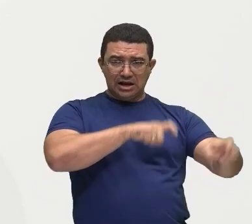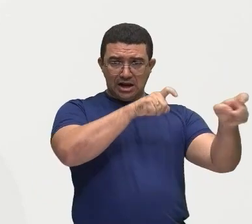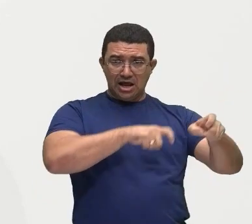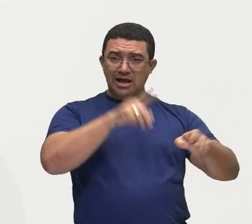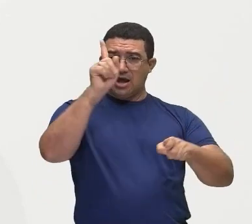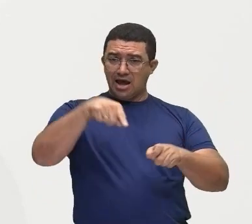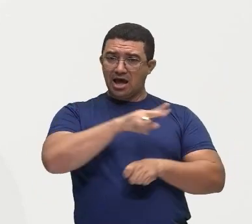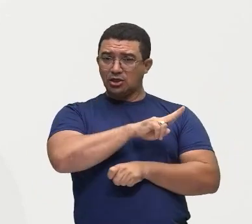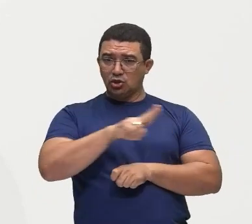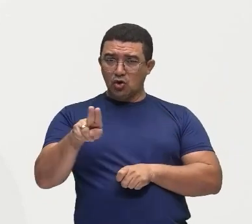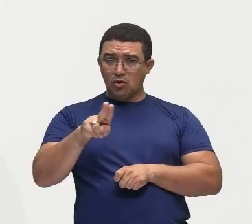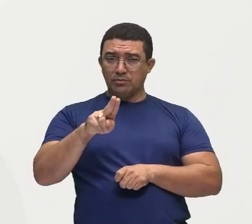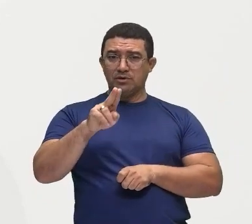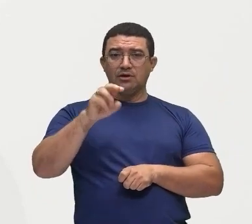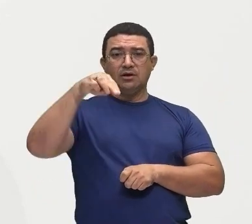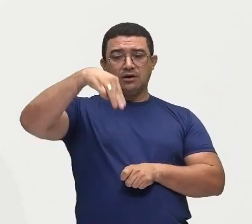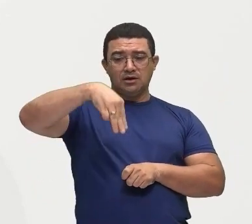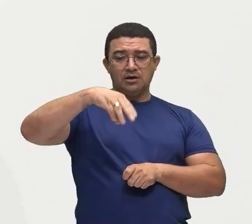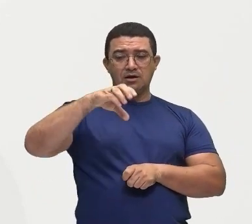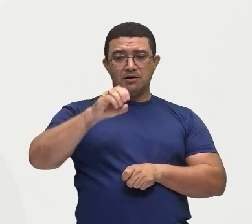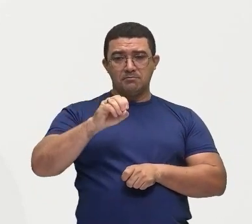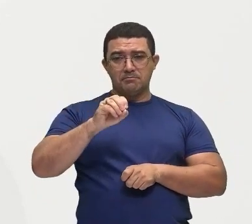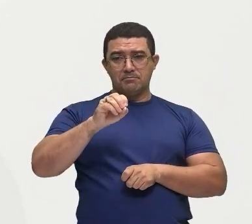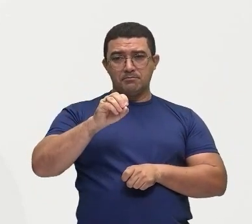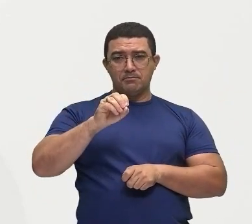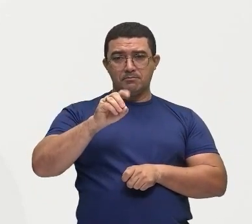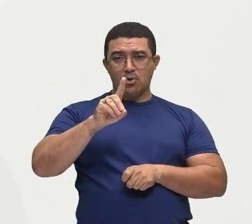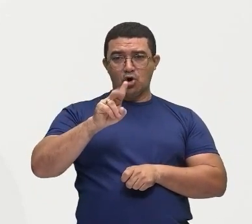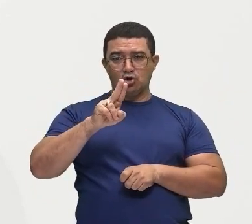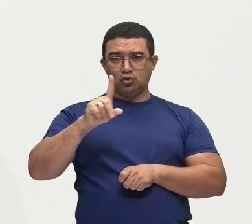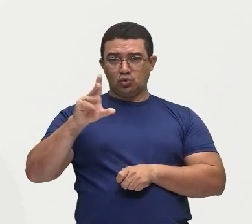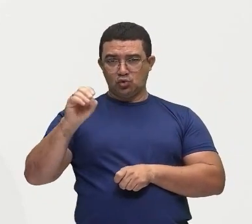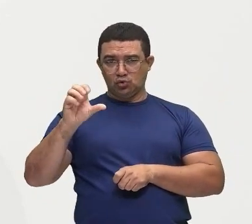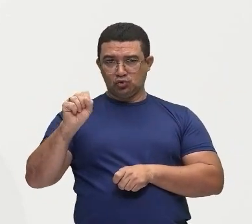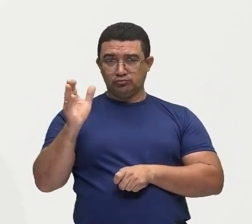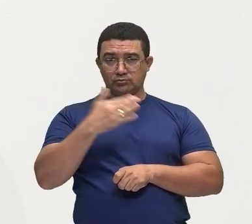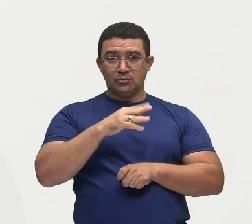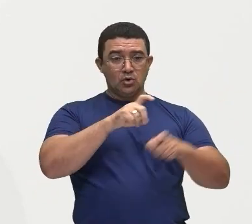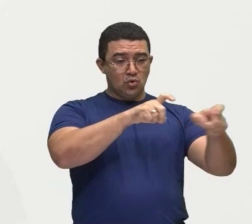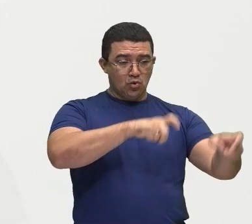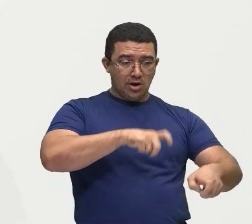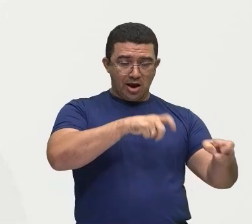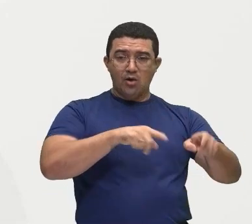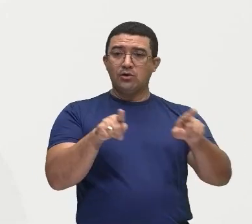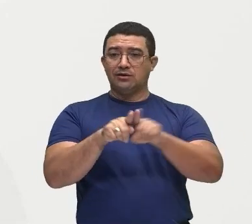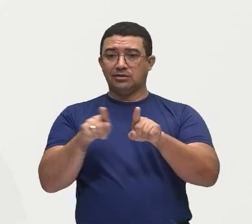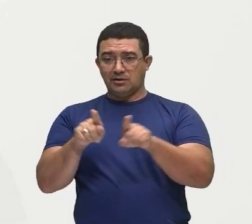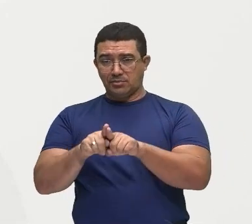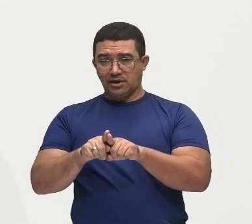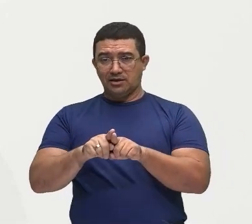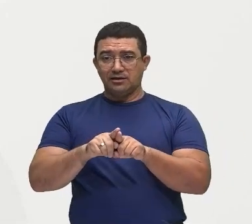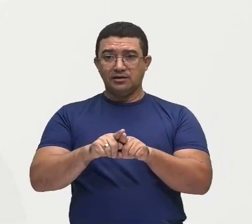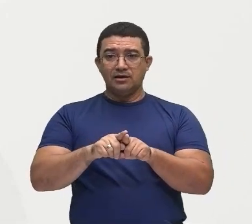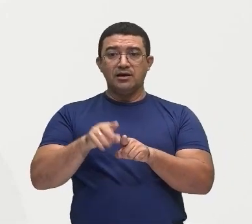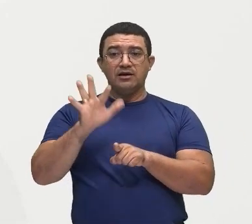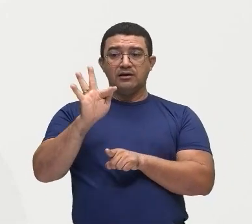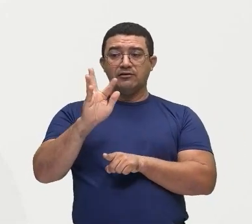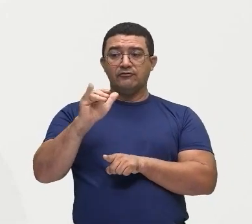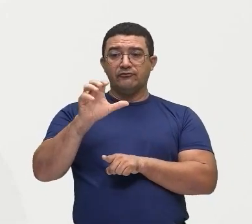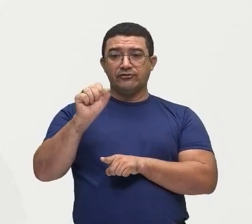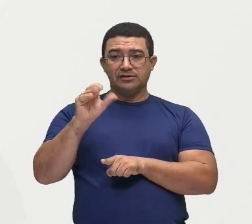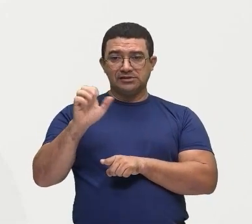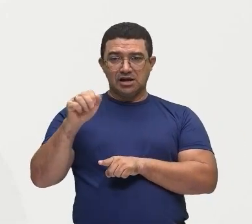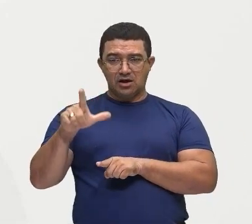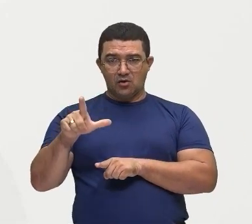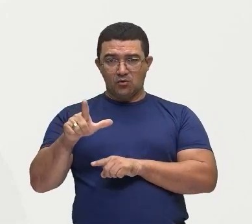módulos fiscais e módulo rural, né? Então, ficou dividido dessa forma. E para a gente estabelecer o